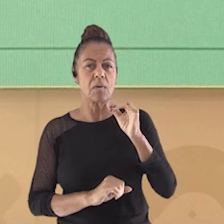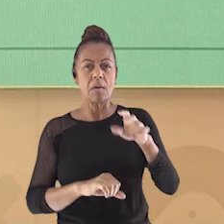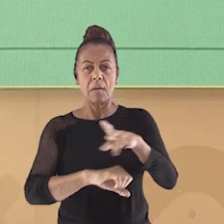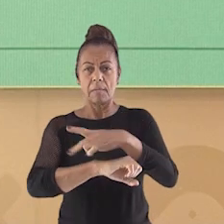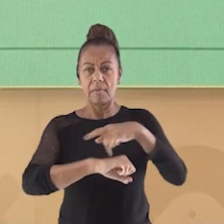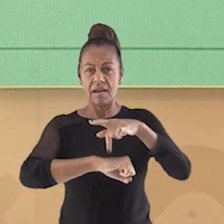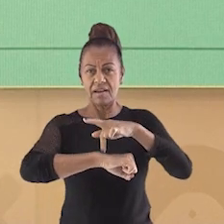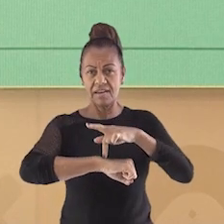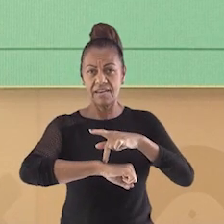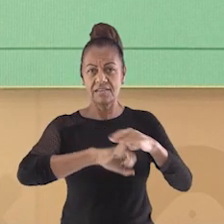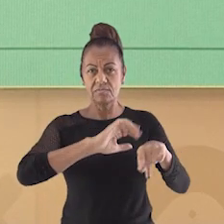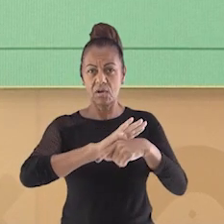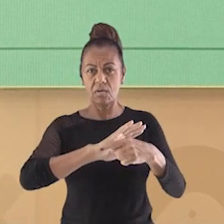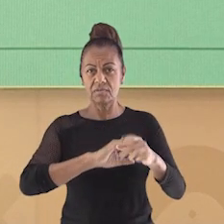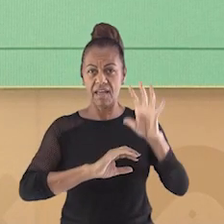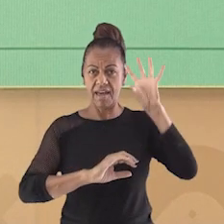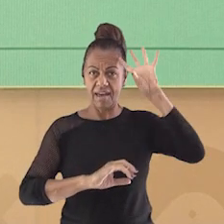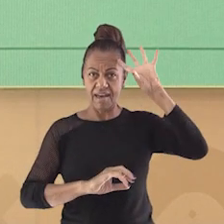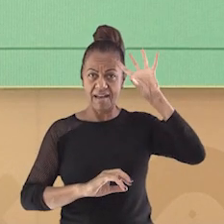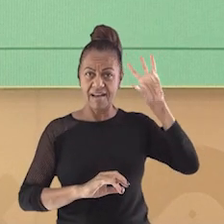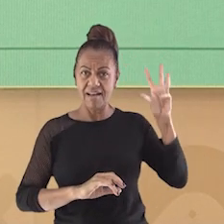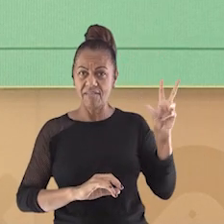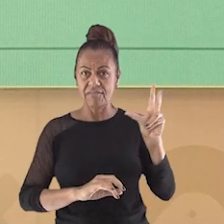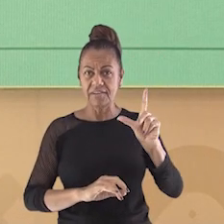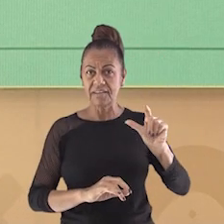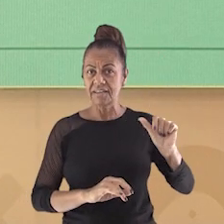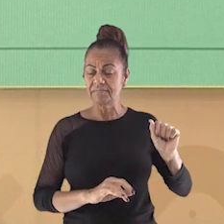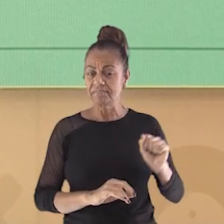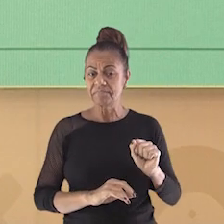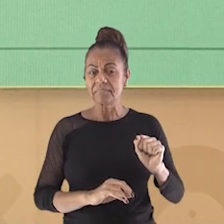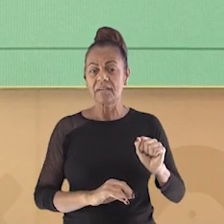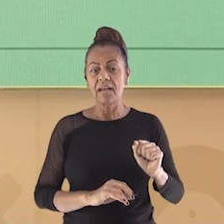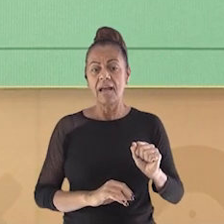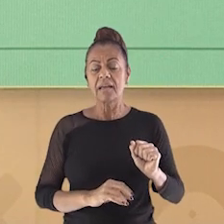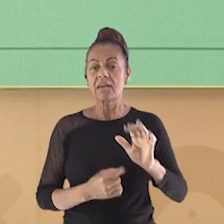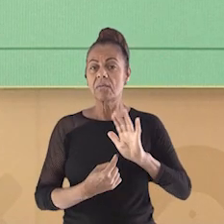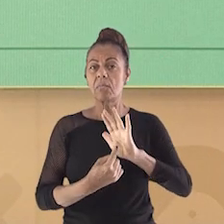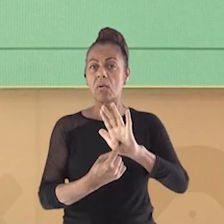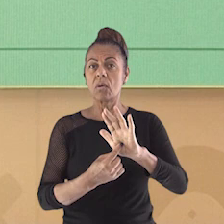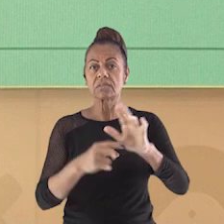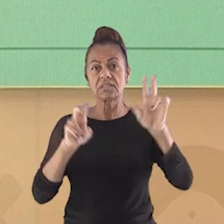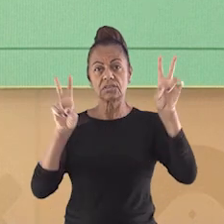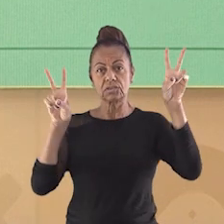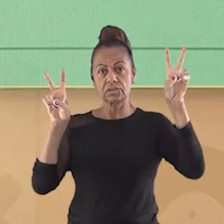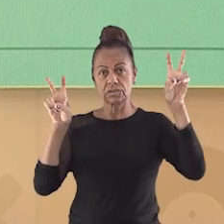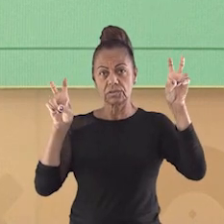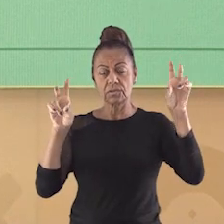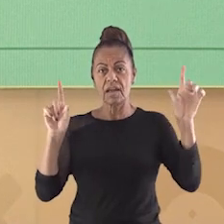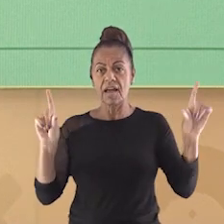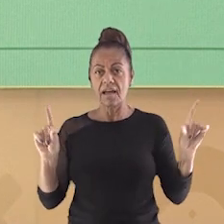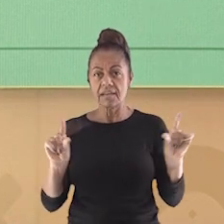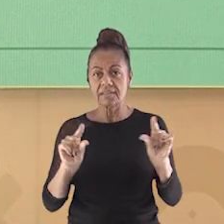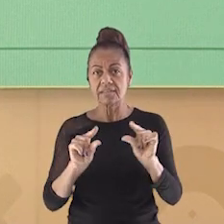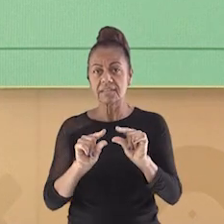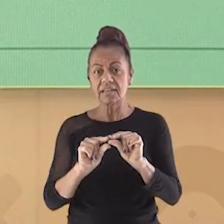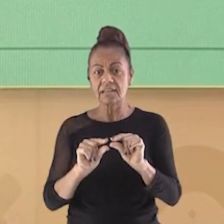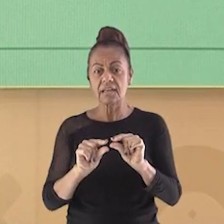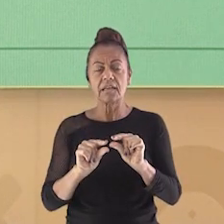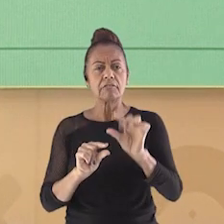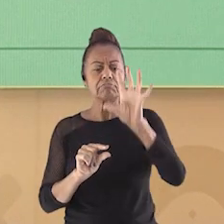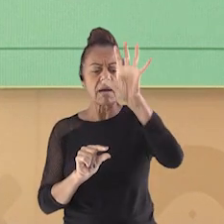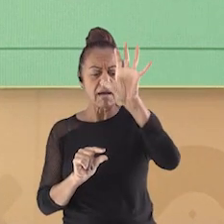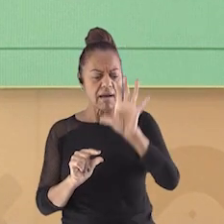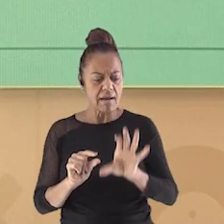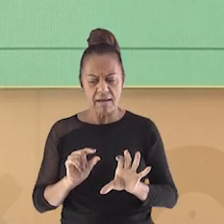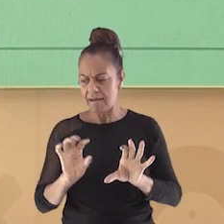República Centro-Africana, que apresenta título, a escala e a orientação.